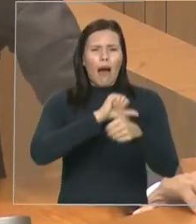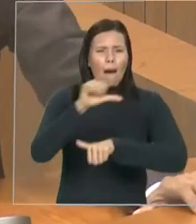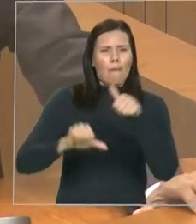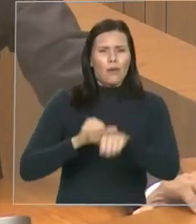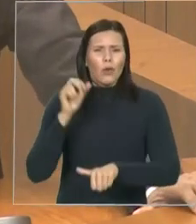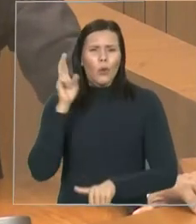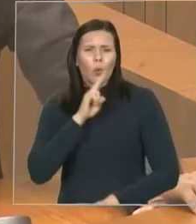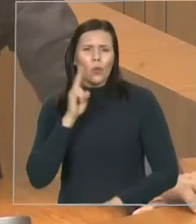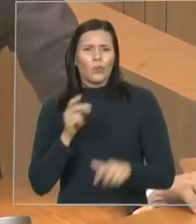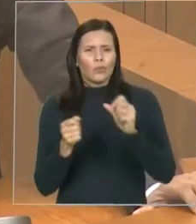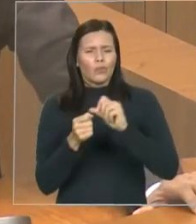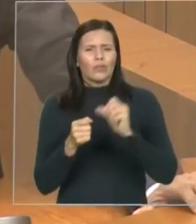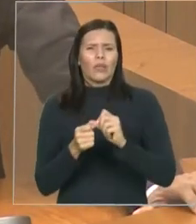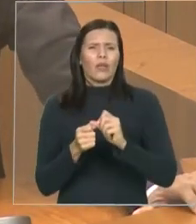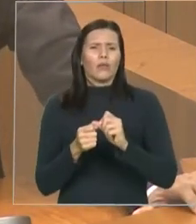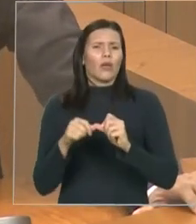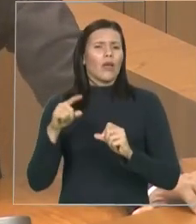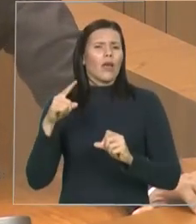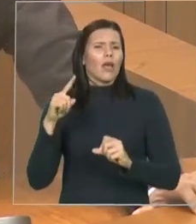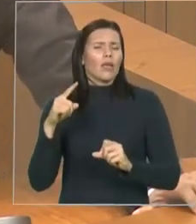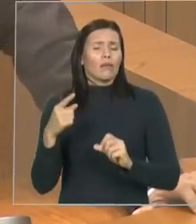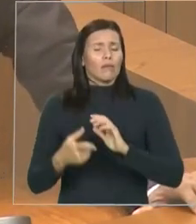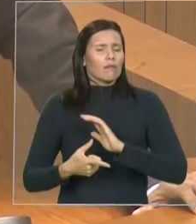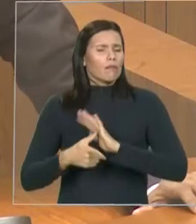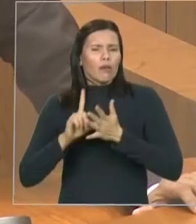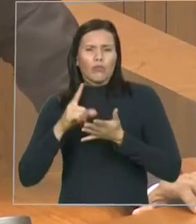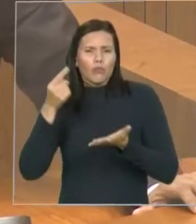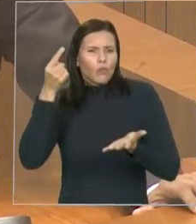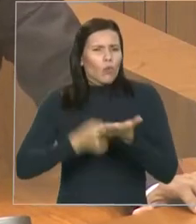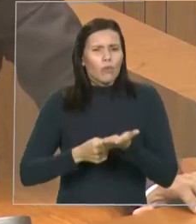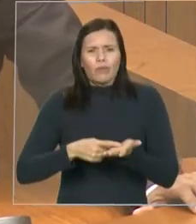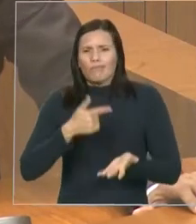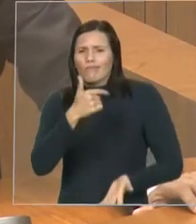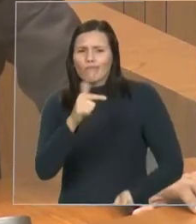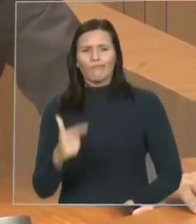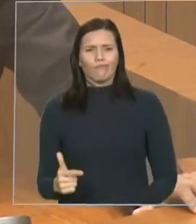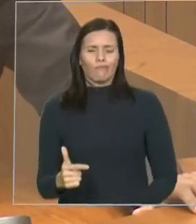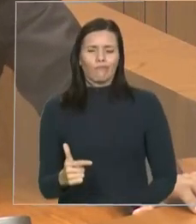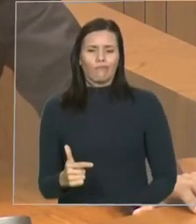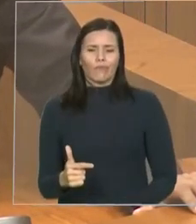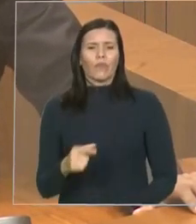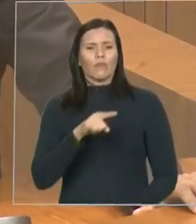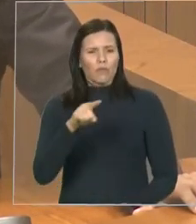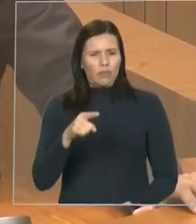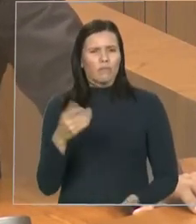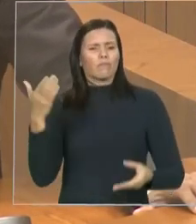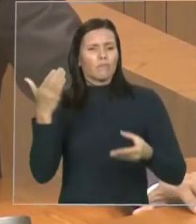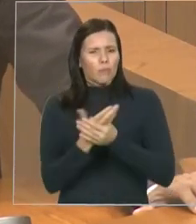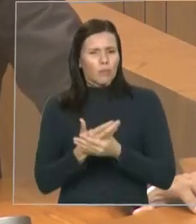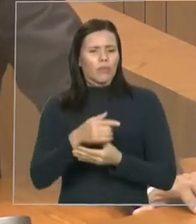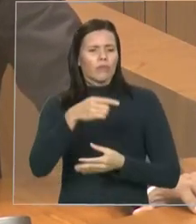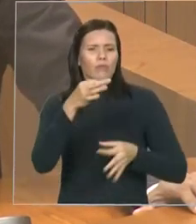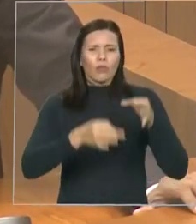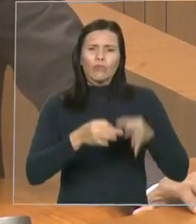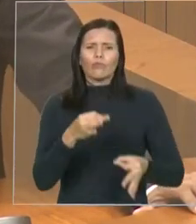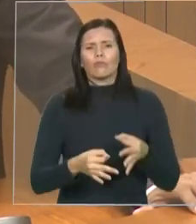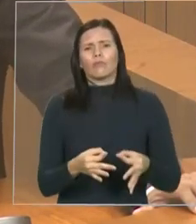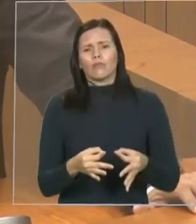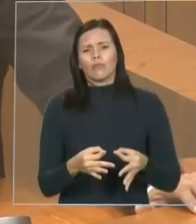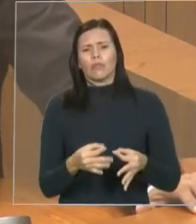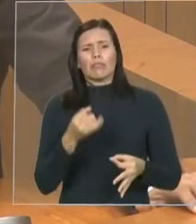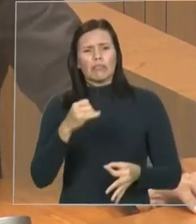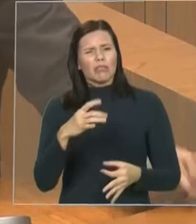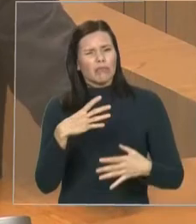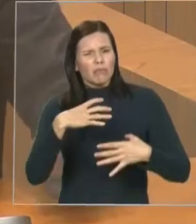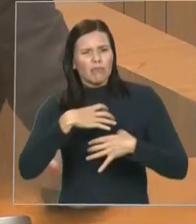Polícia Militar podem entrar na Justiça. Todos os candidatos que tiveram problema com o concurso da